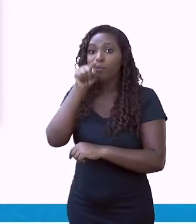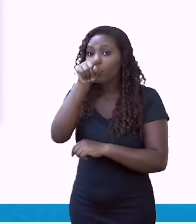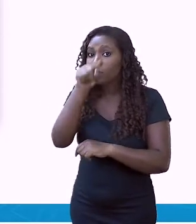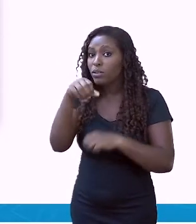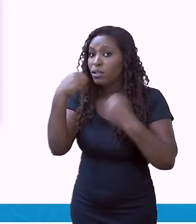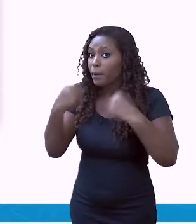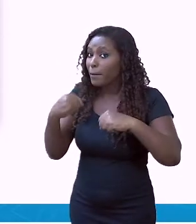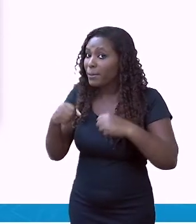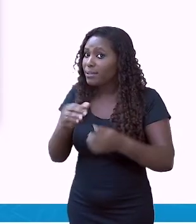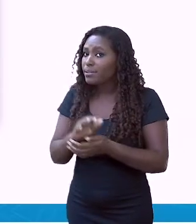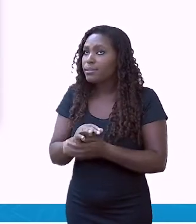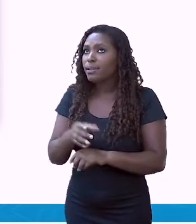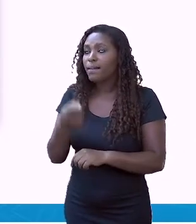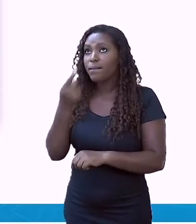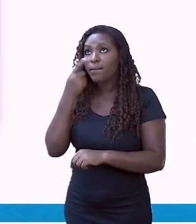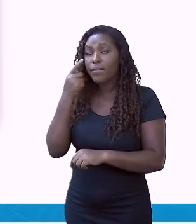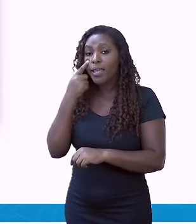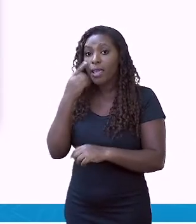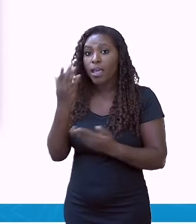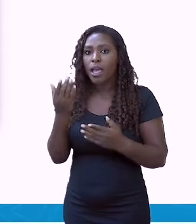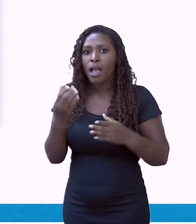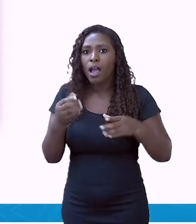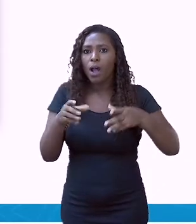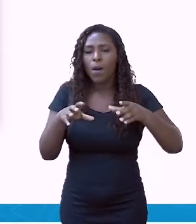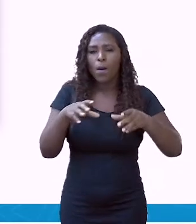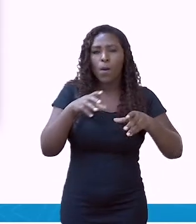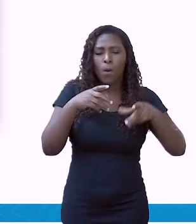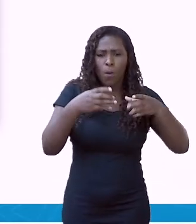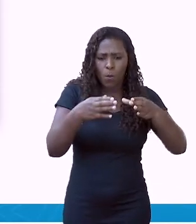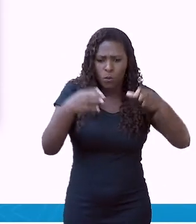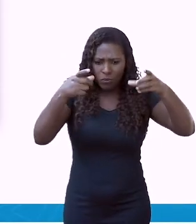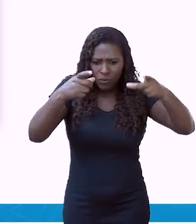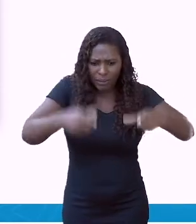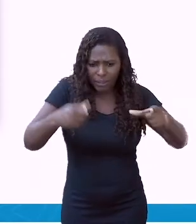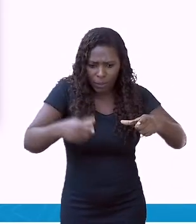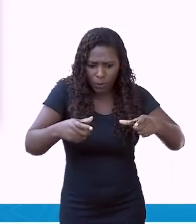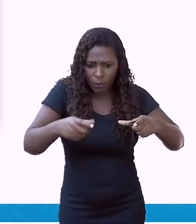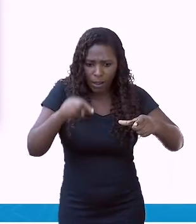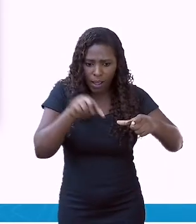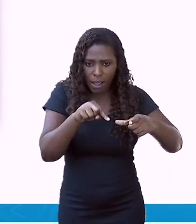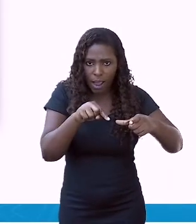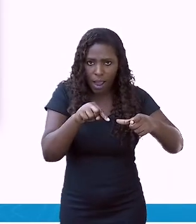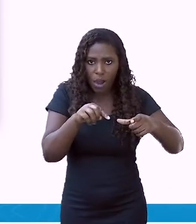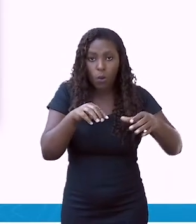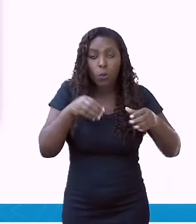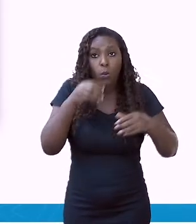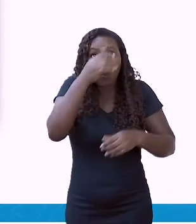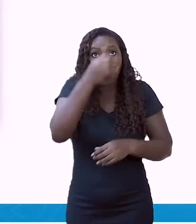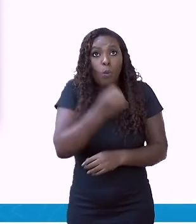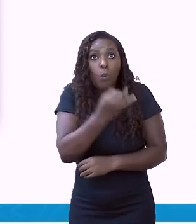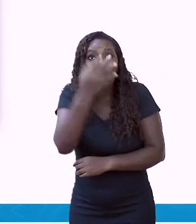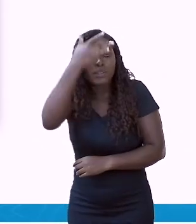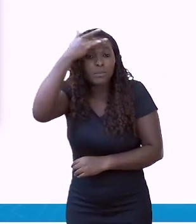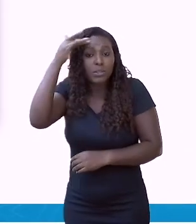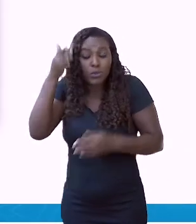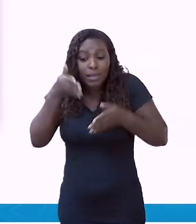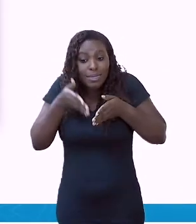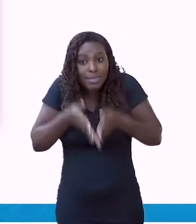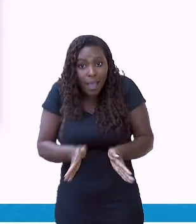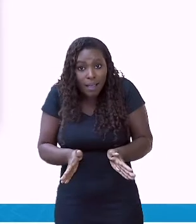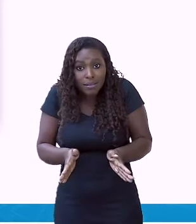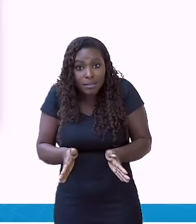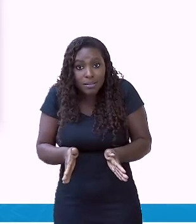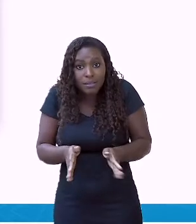taxa de natalidade menos a taxa de mortalidade. E você vai pegar